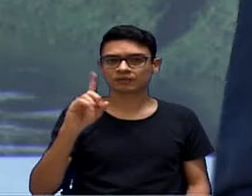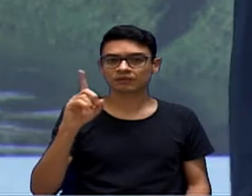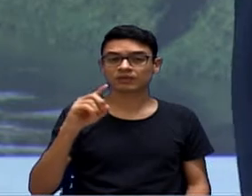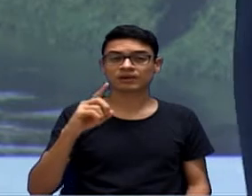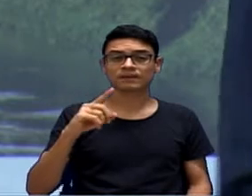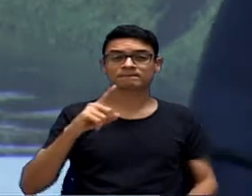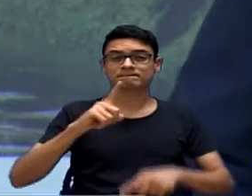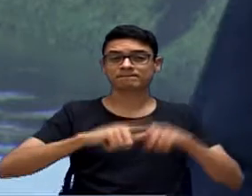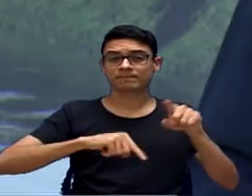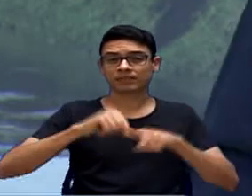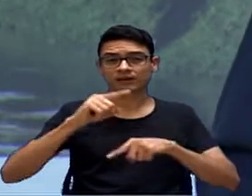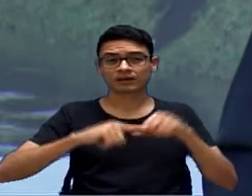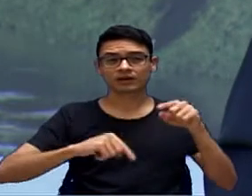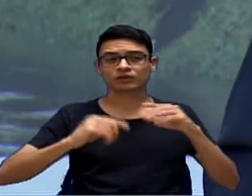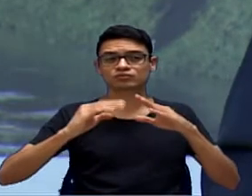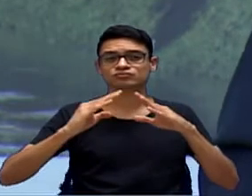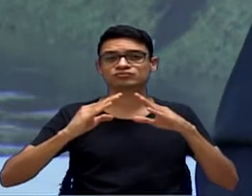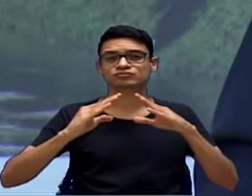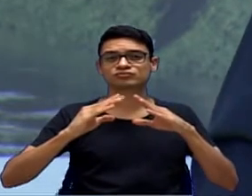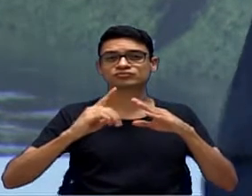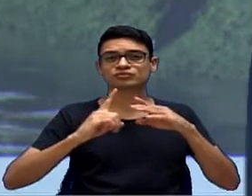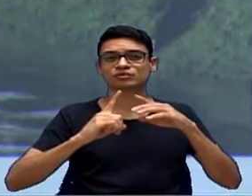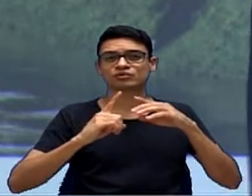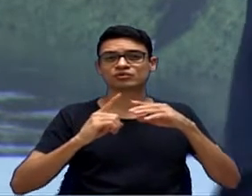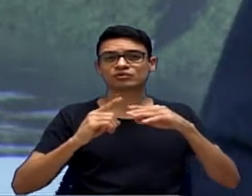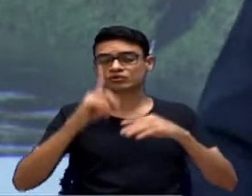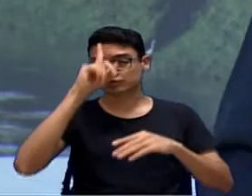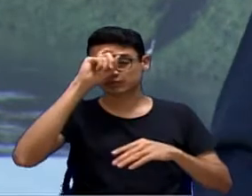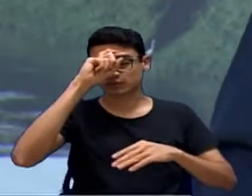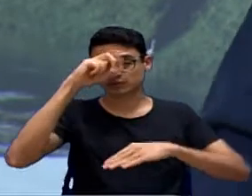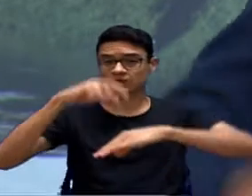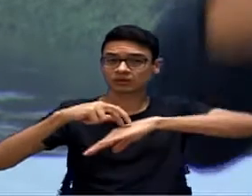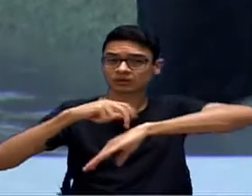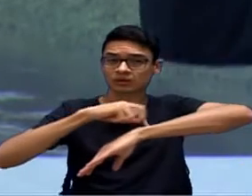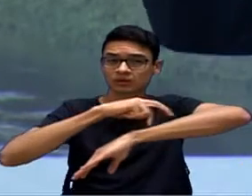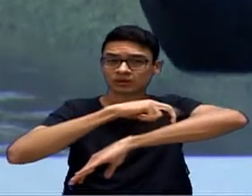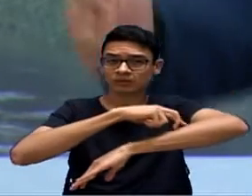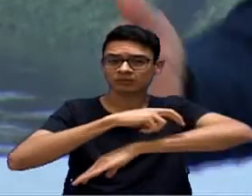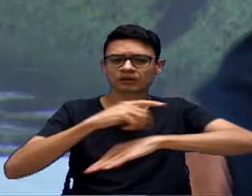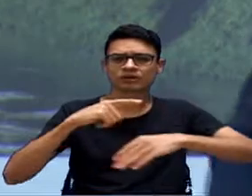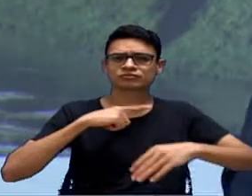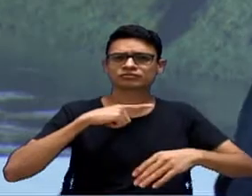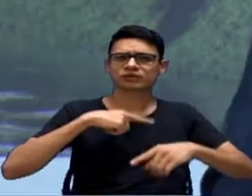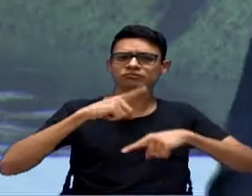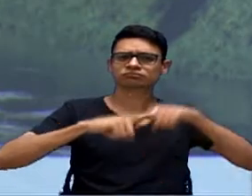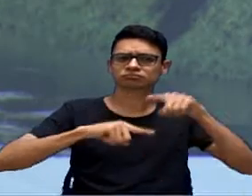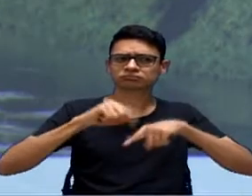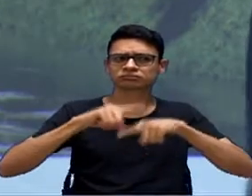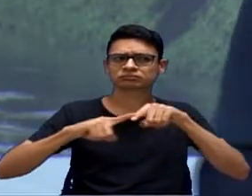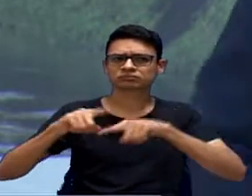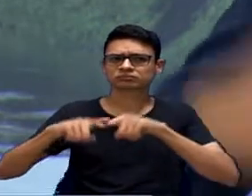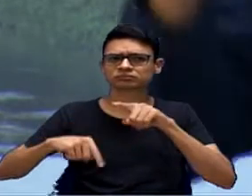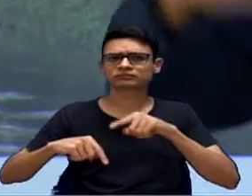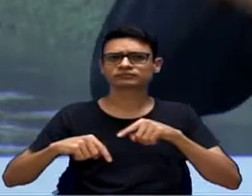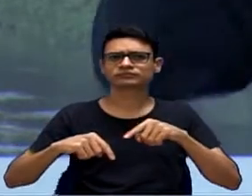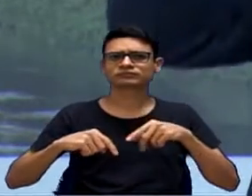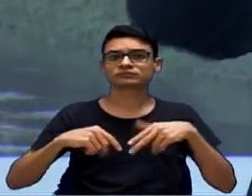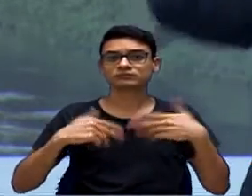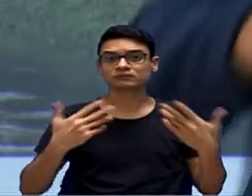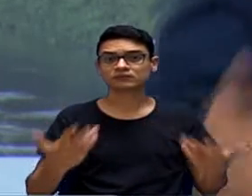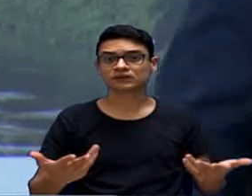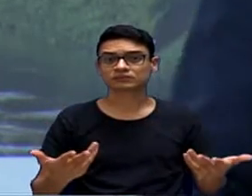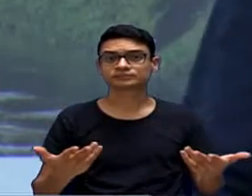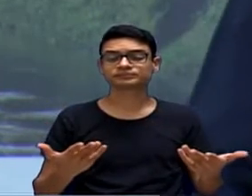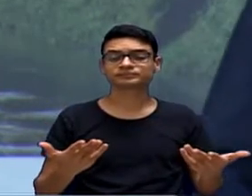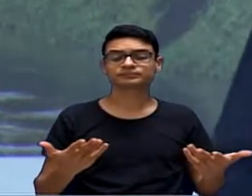então ao invés de pagar 10 milhões e o ambulatório do CHS ficar fechado, por que que não investe na Santa Casa,